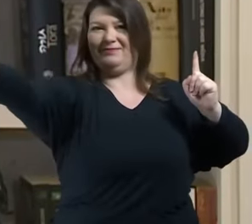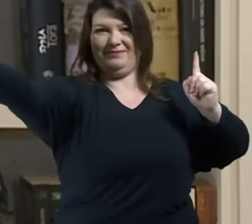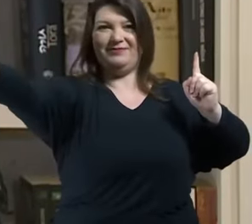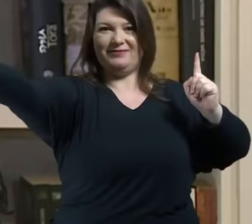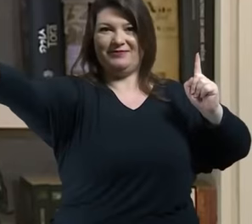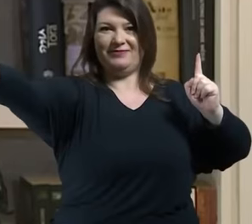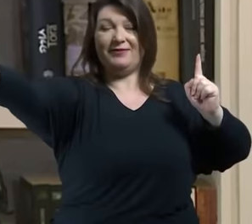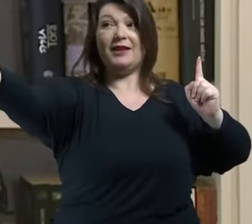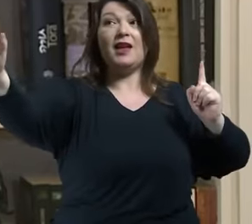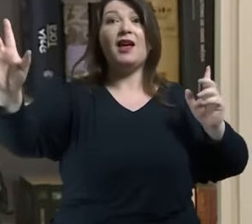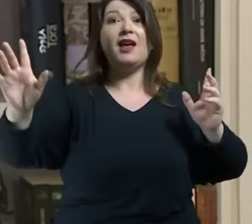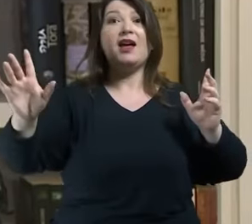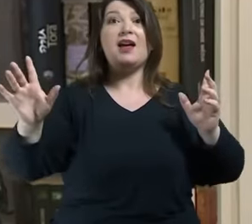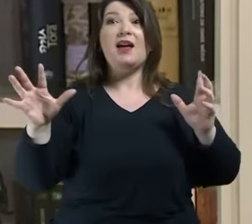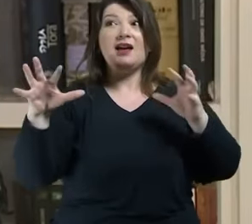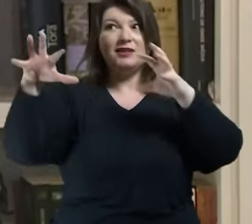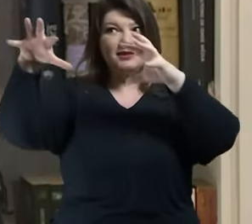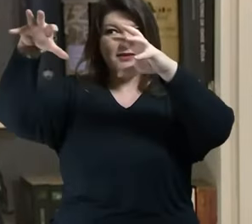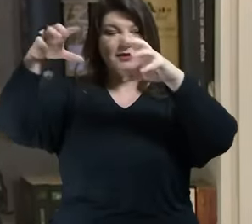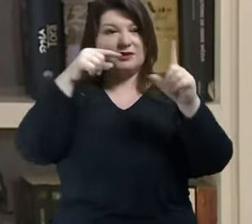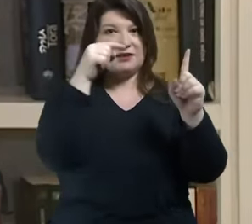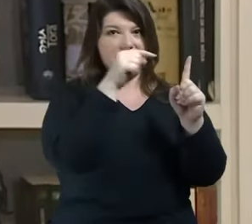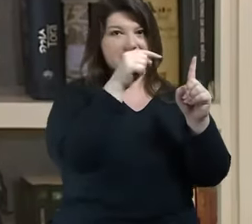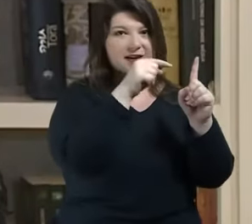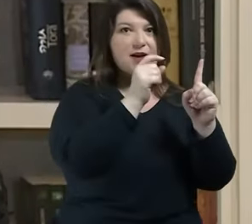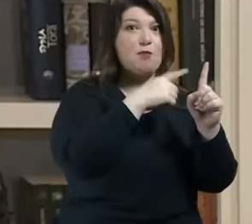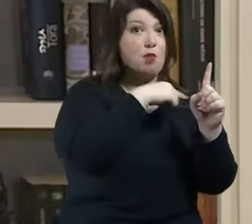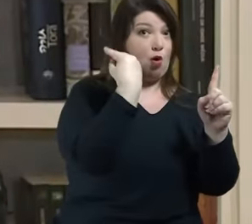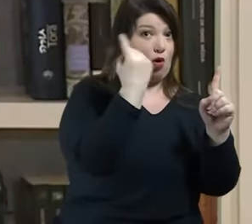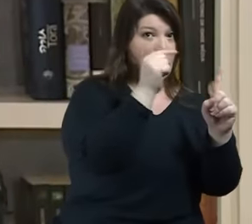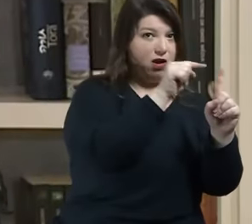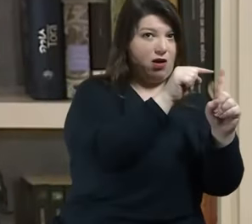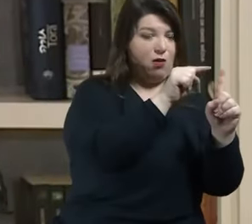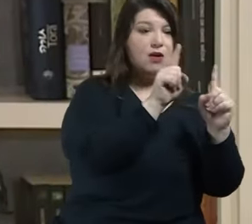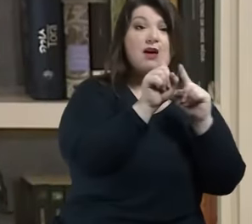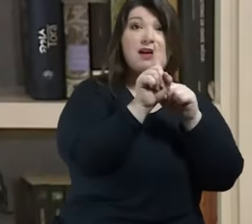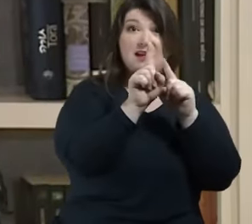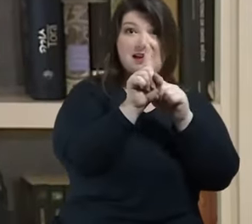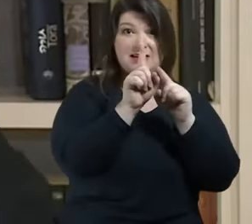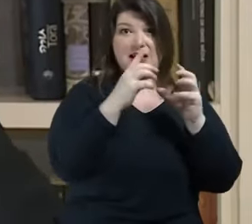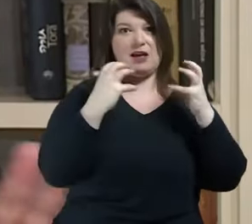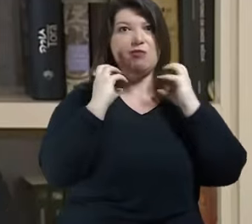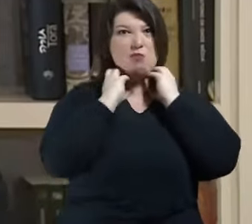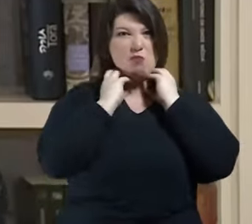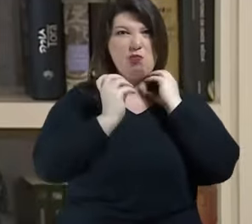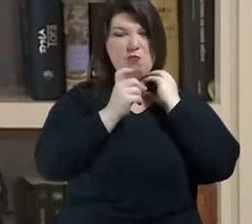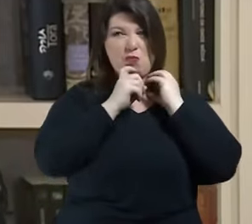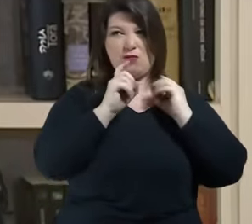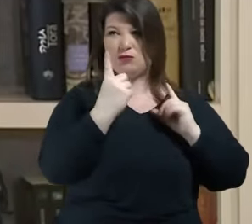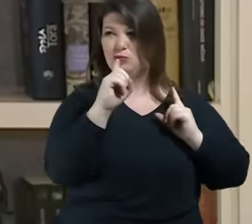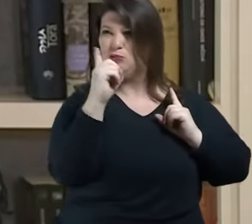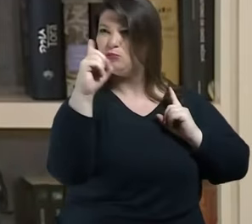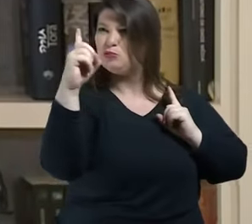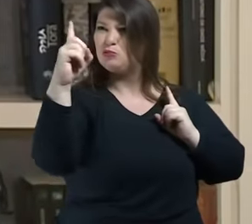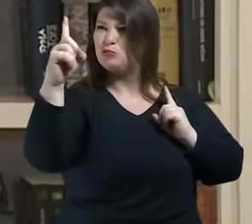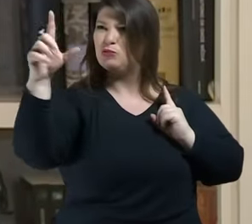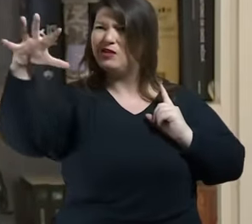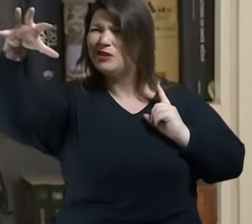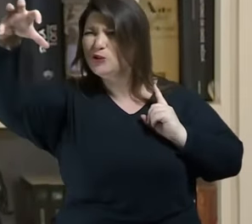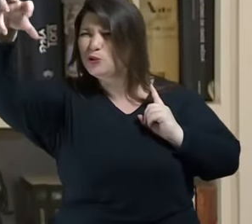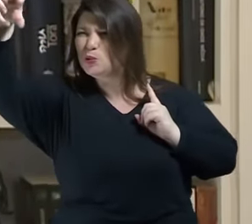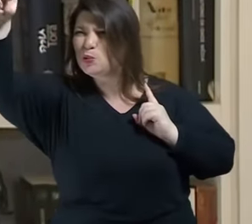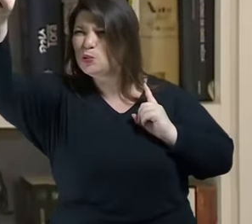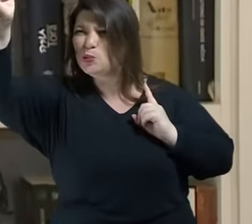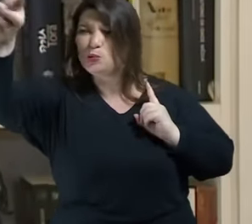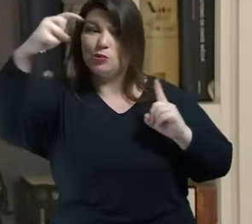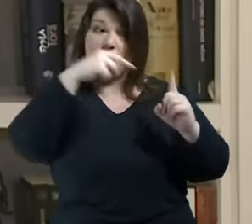morte física do doutor Vitor e a morte simbólica da criatura que vai para a noite do polo norte